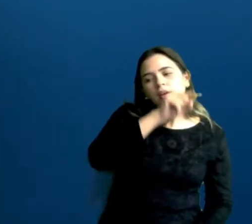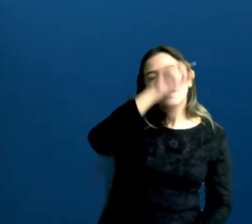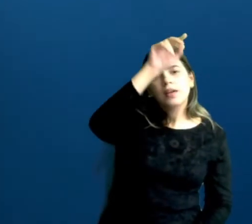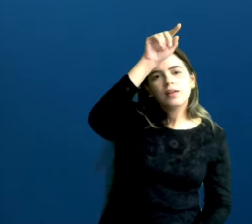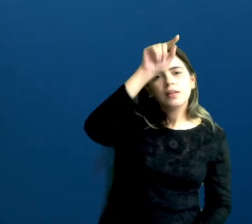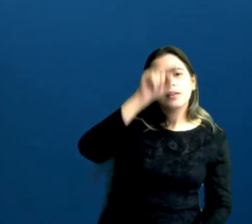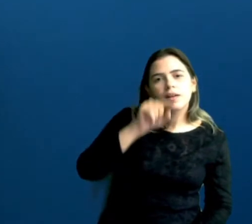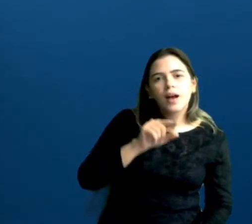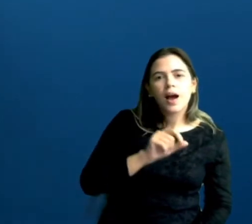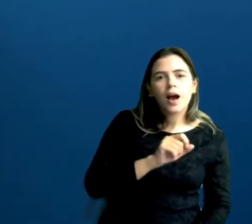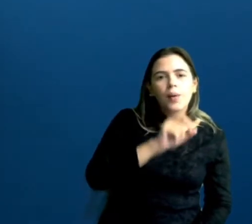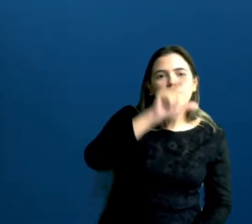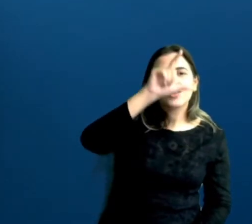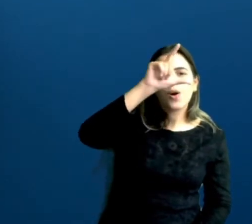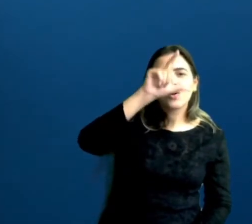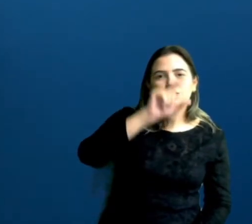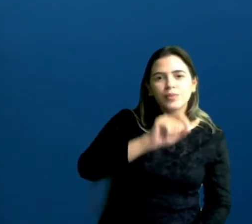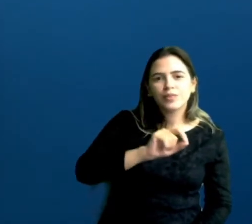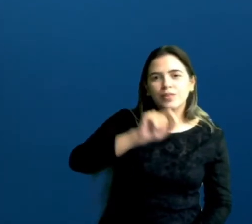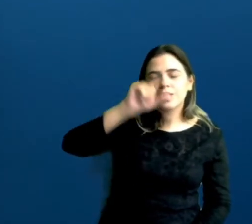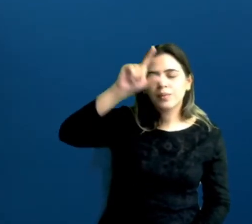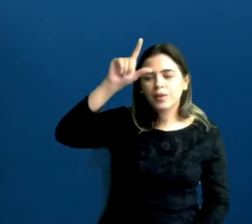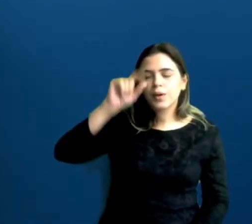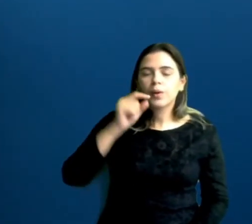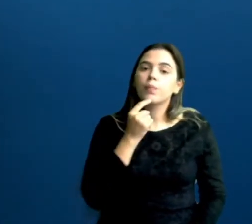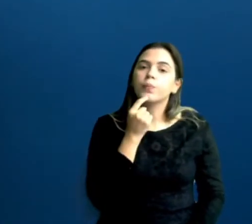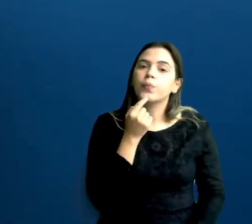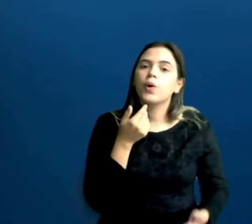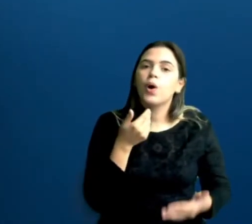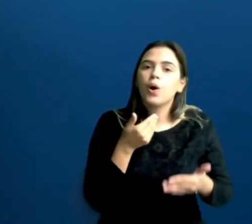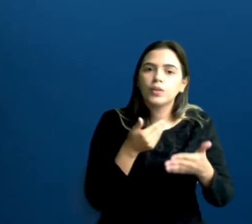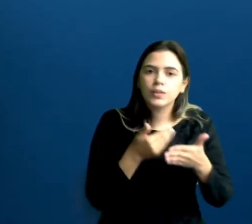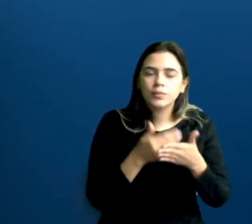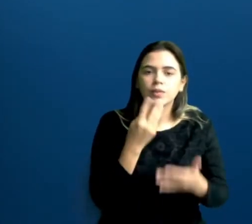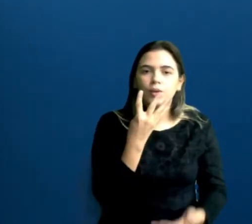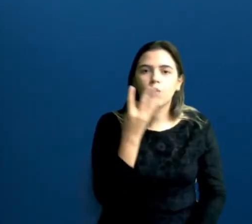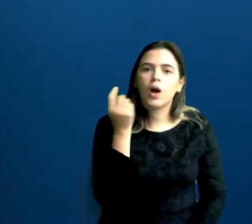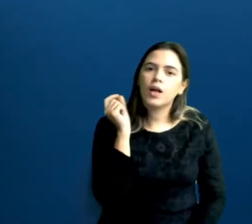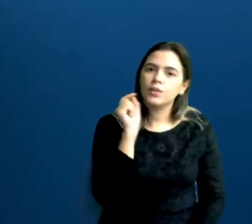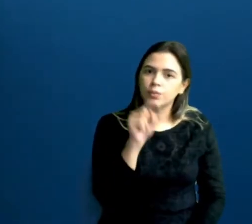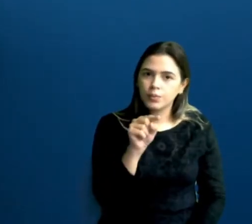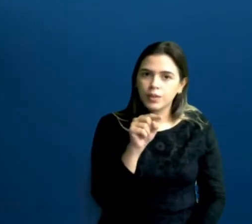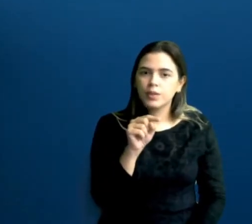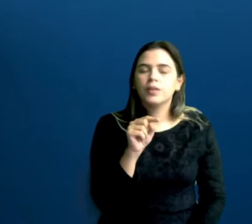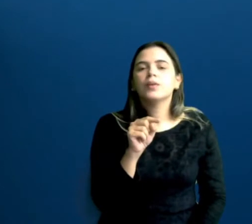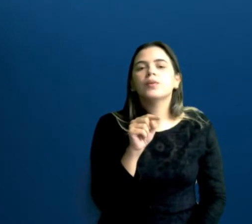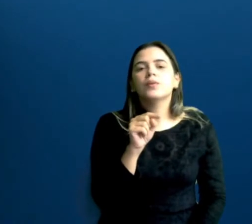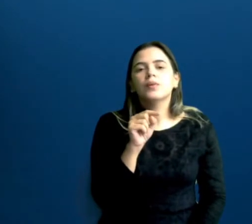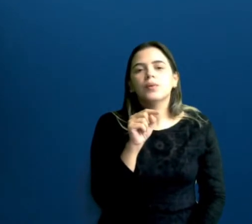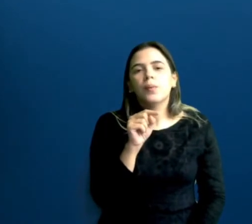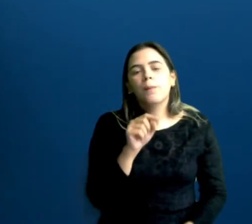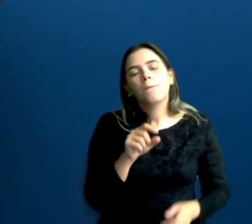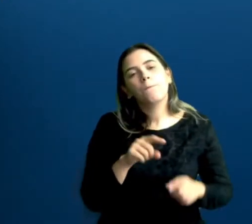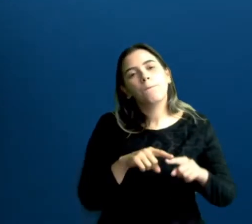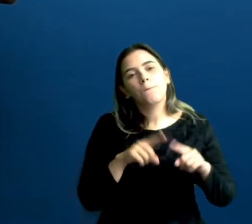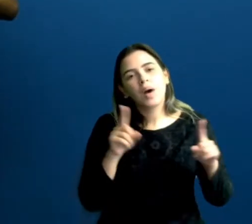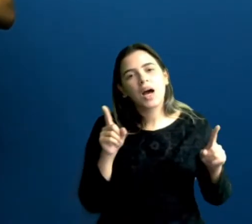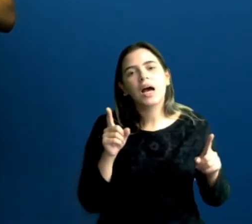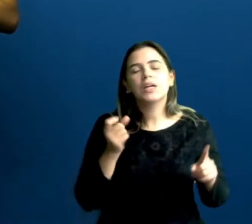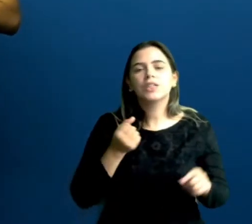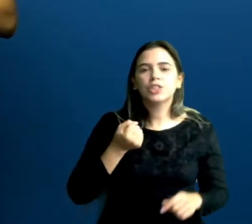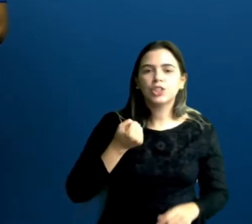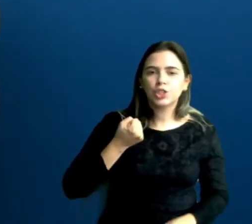aumentou, hora diminuiu, mas sempre próximo aqui a 4 mil, no caso, não é habitantes, mas de número de